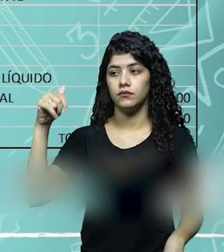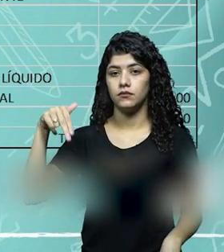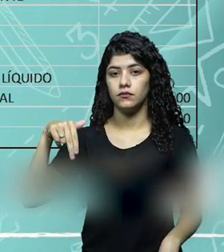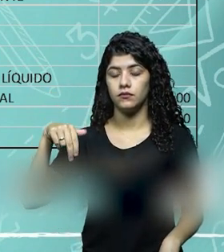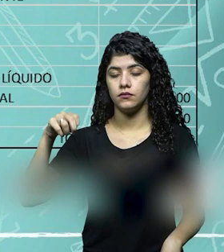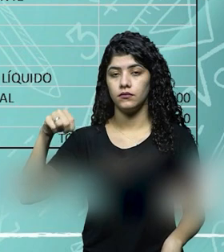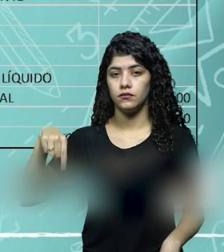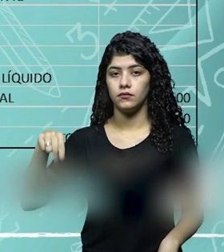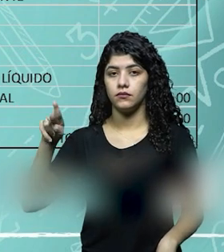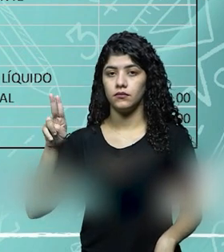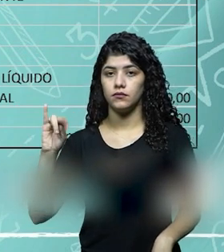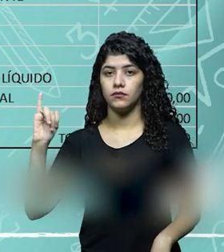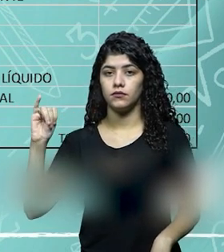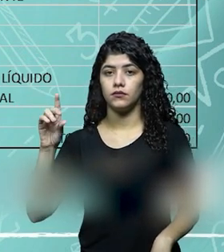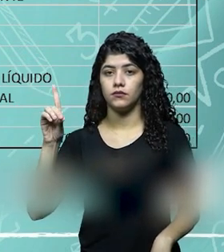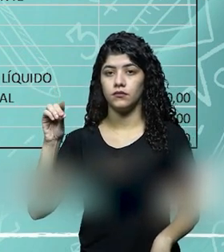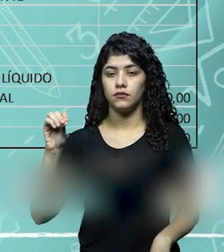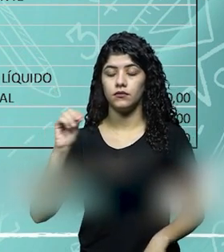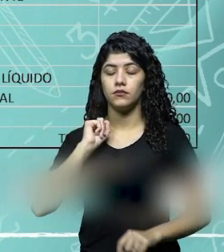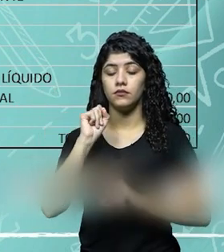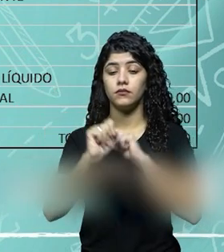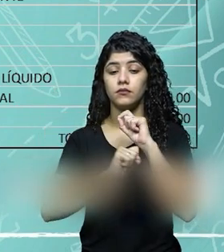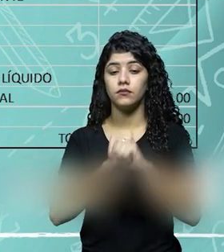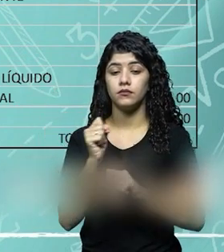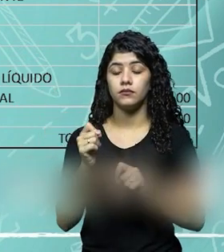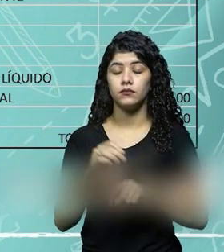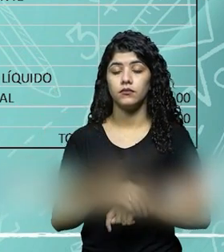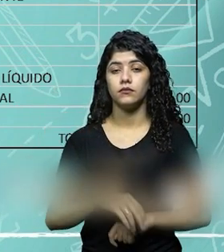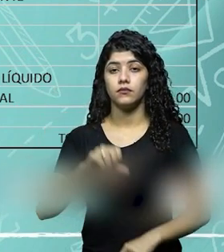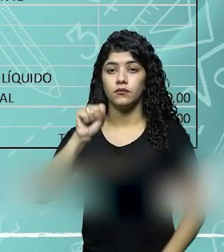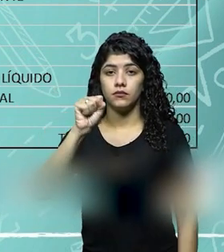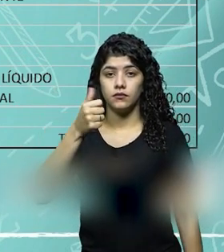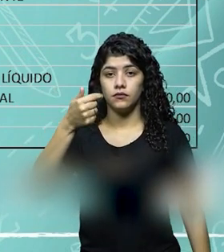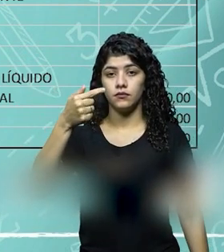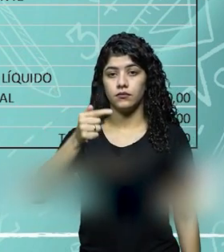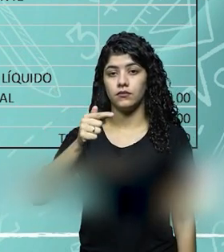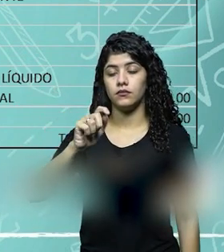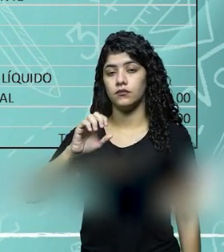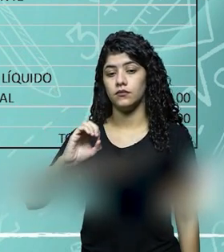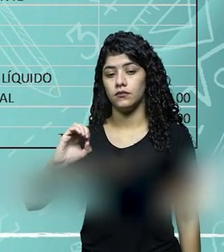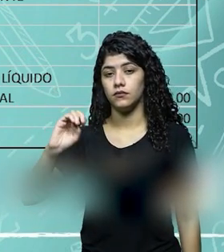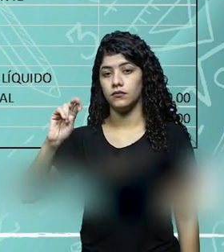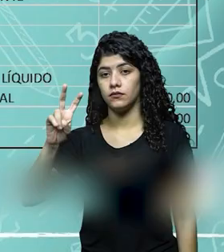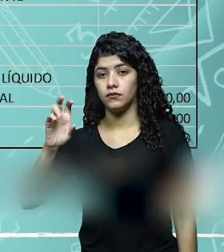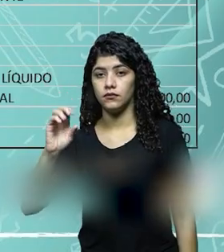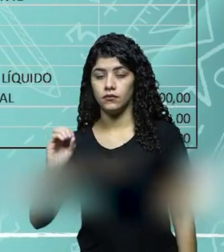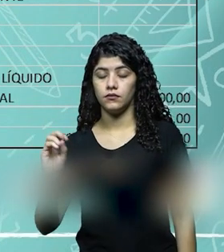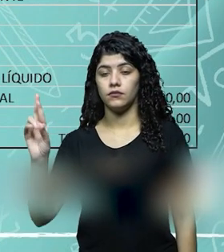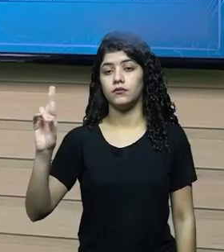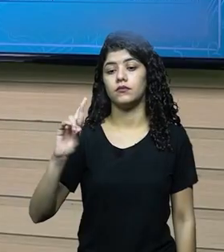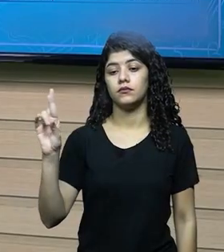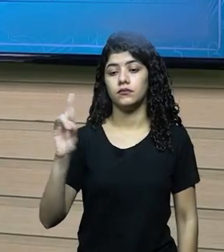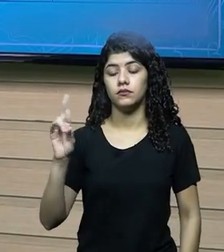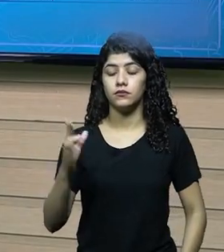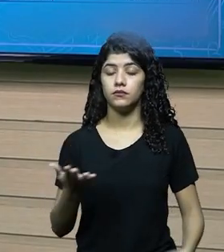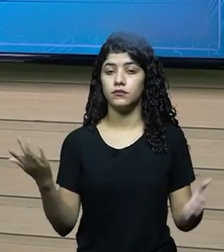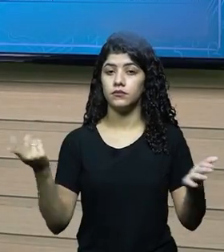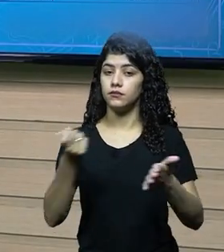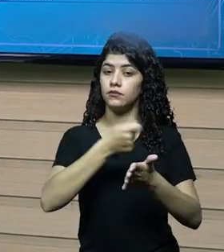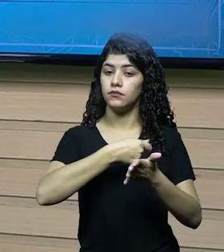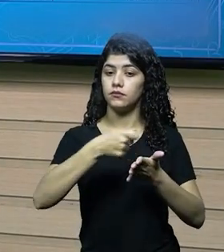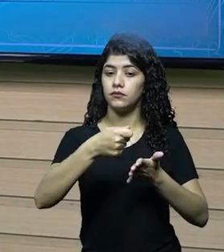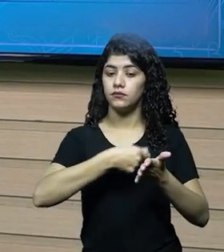líquido, ou seja, o lucro líquido, então o lucro líquido seria o que? 87 mil e 50, então